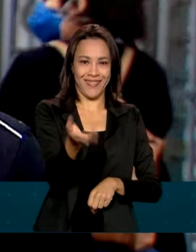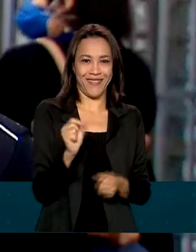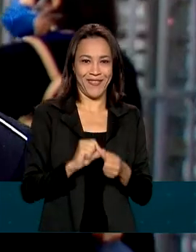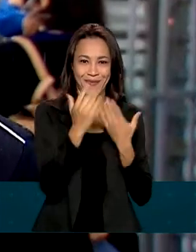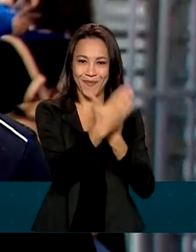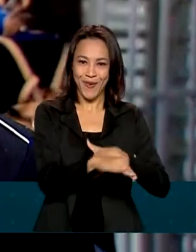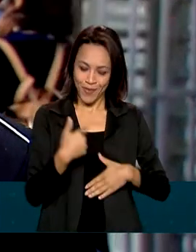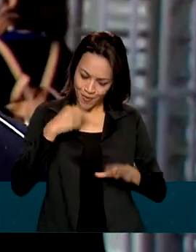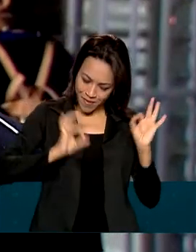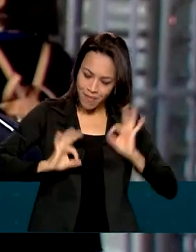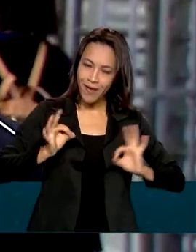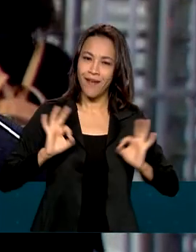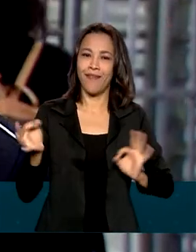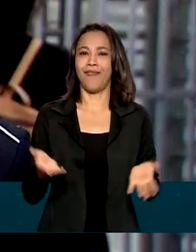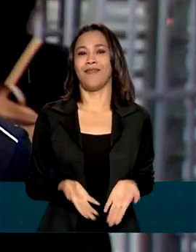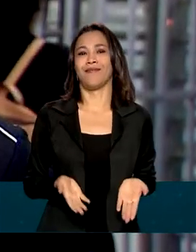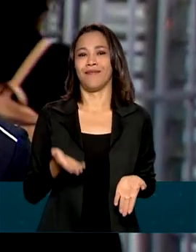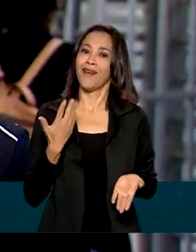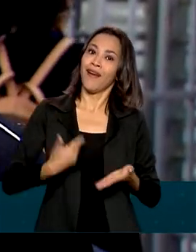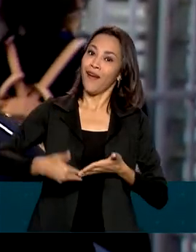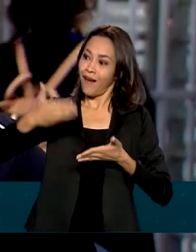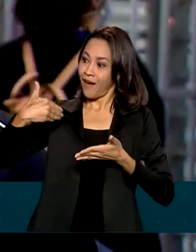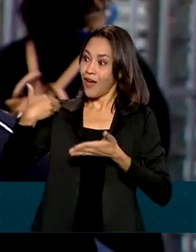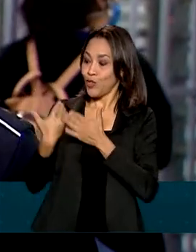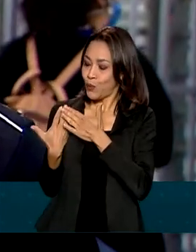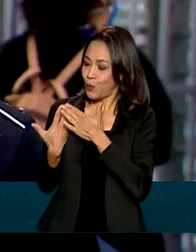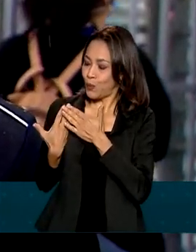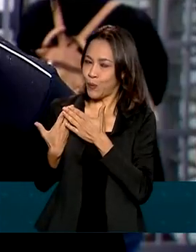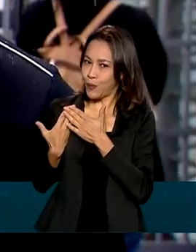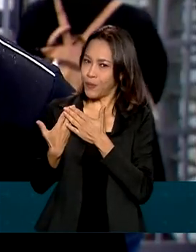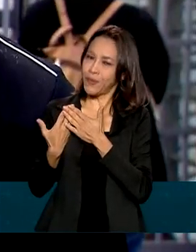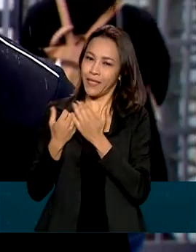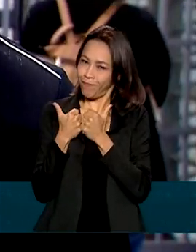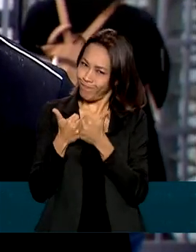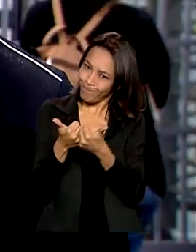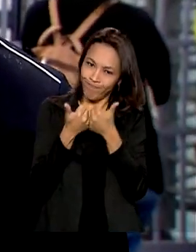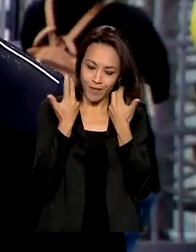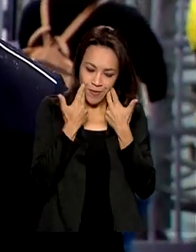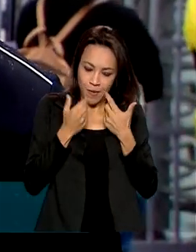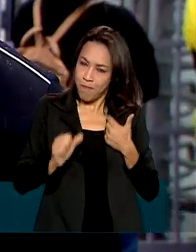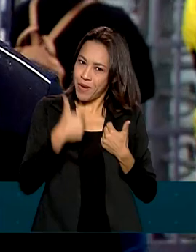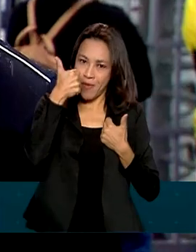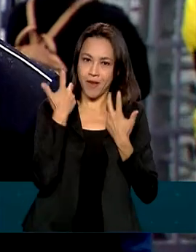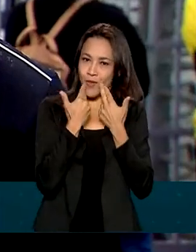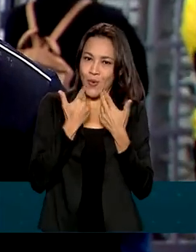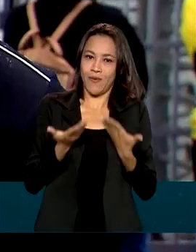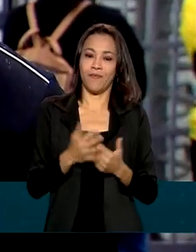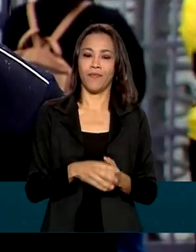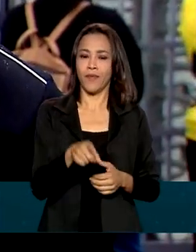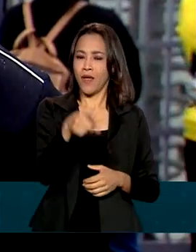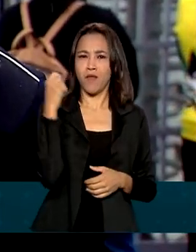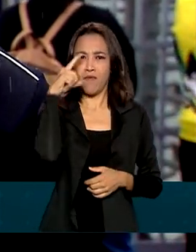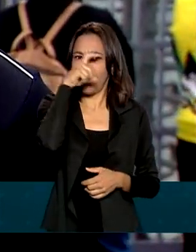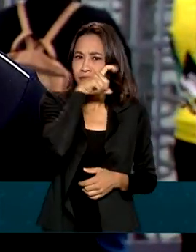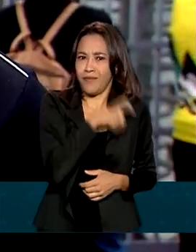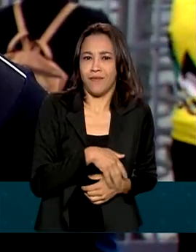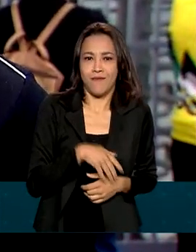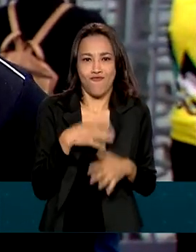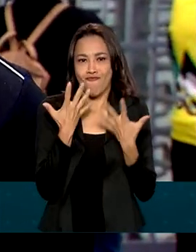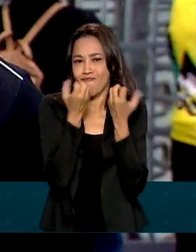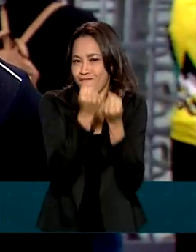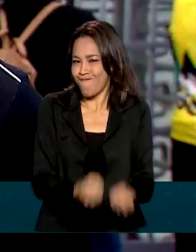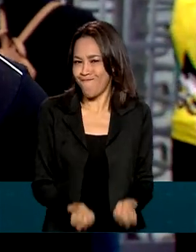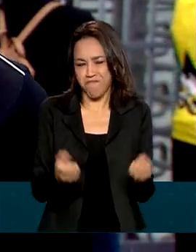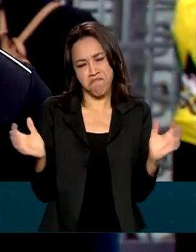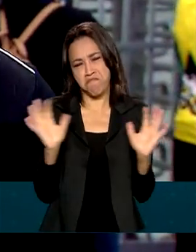que está preparado, pois fez as primeiras provas com tranquilidade. Acho a prova tranquila, tipo, não é muito complexa assim